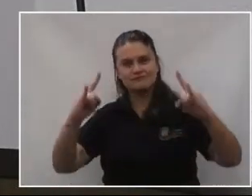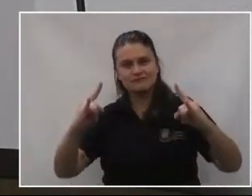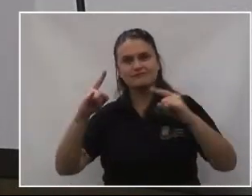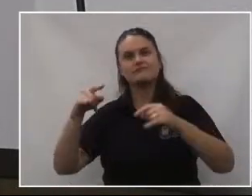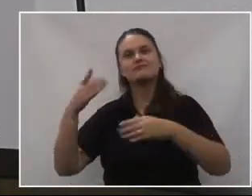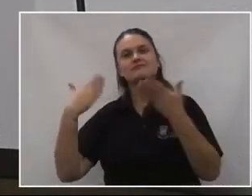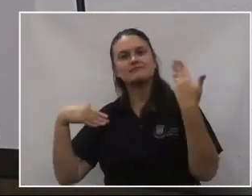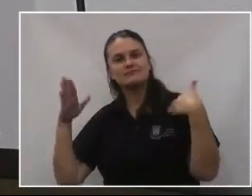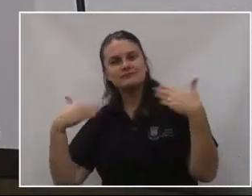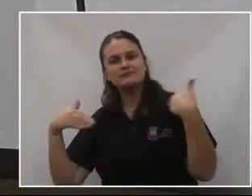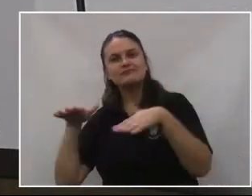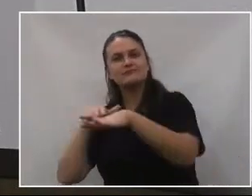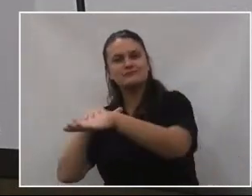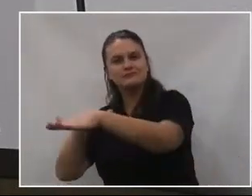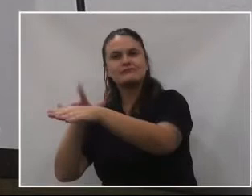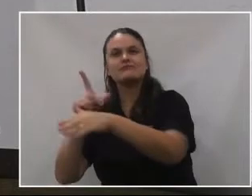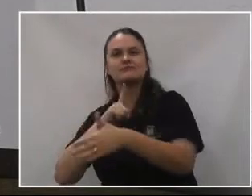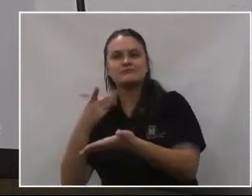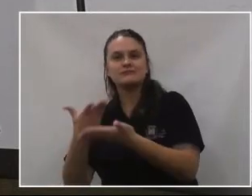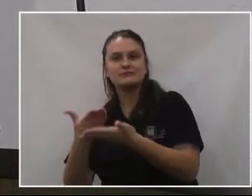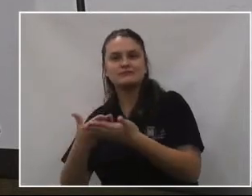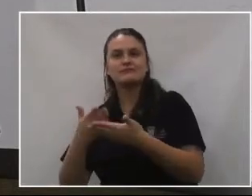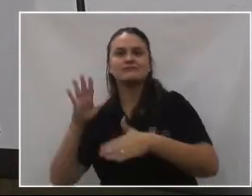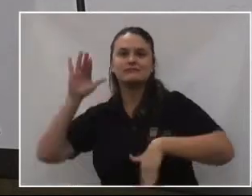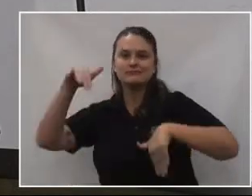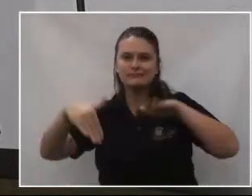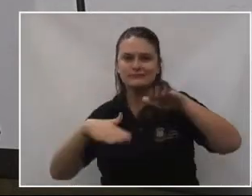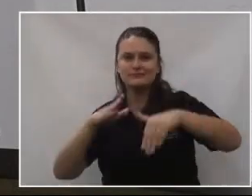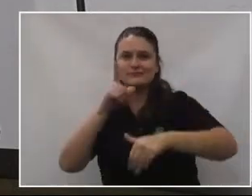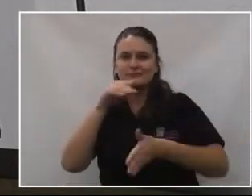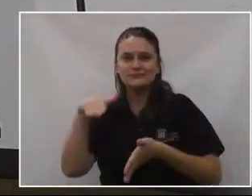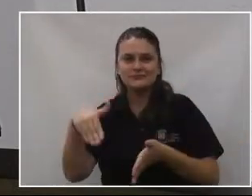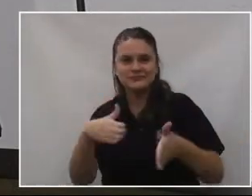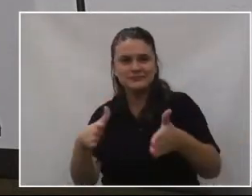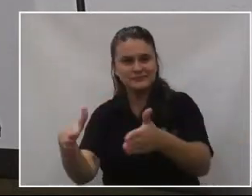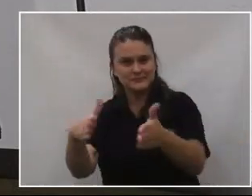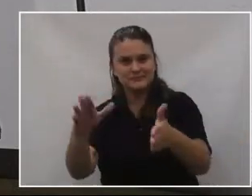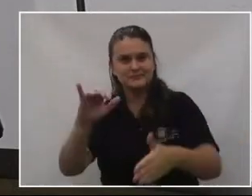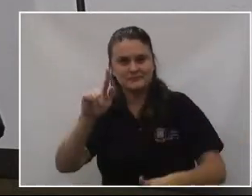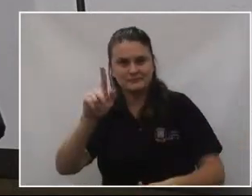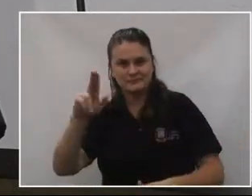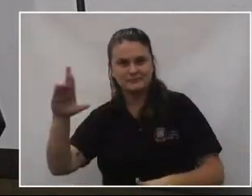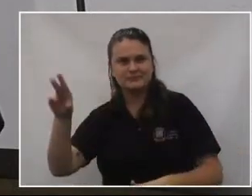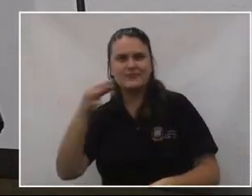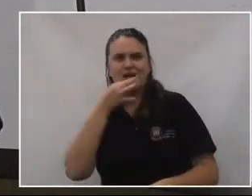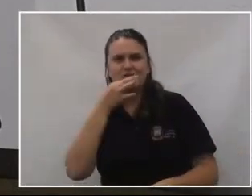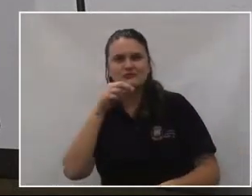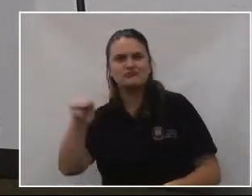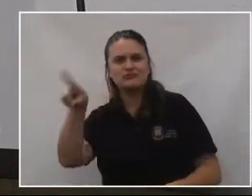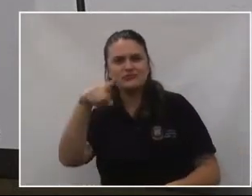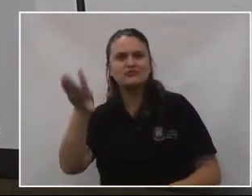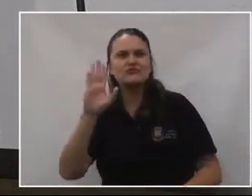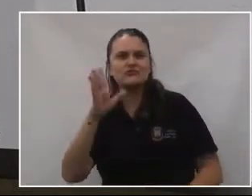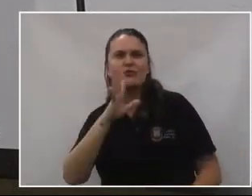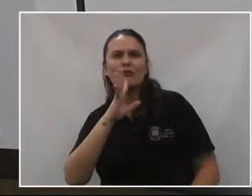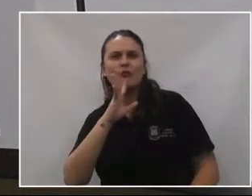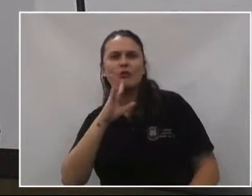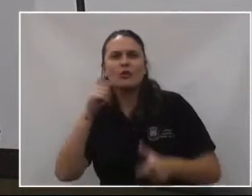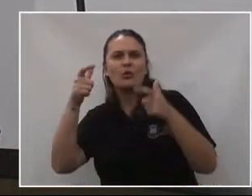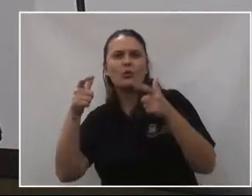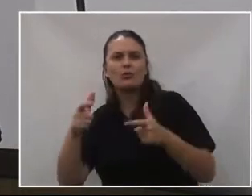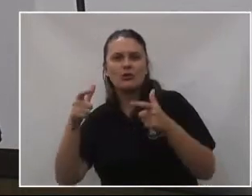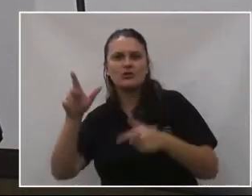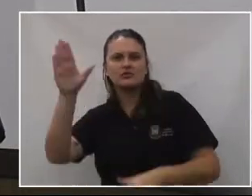excursões, havia aulas de natação no Rio Iguaçu. Acho que alguns de vocês já ouviram falar num local